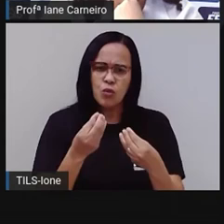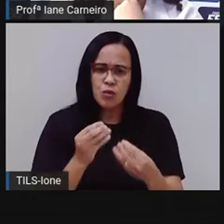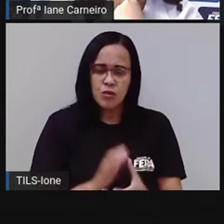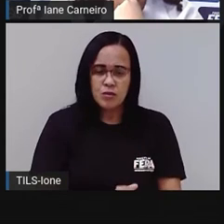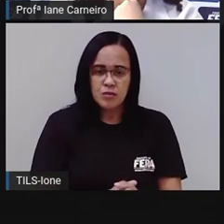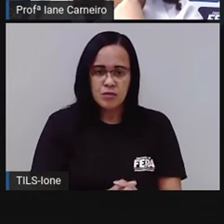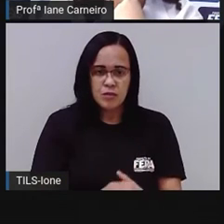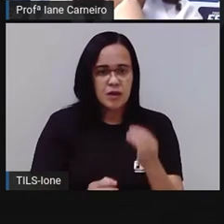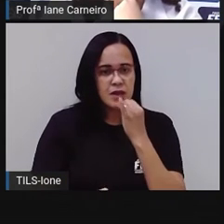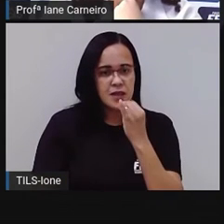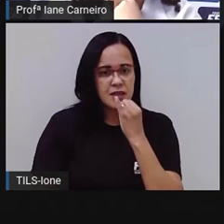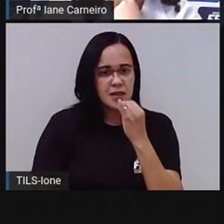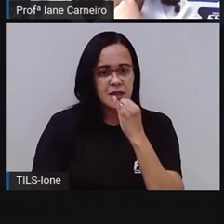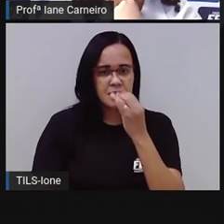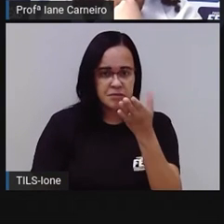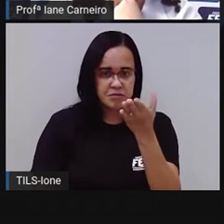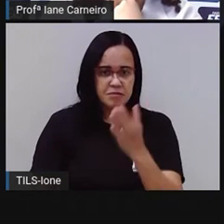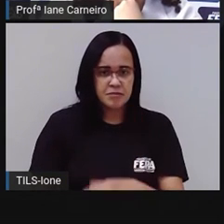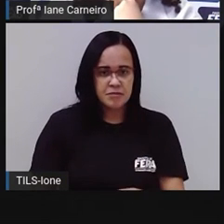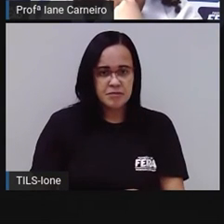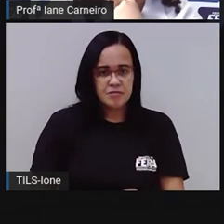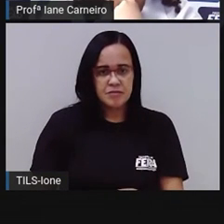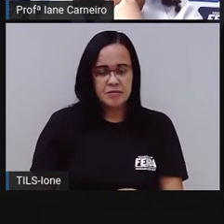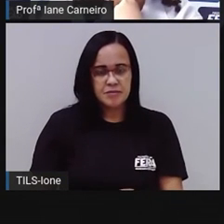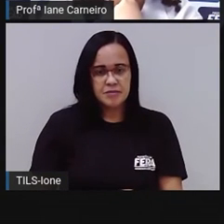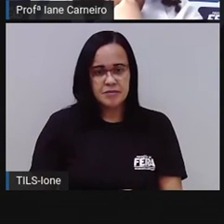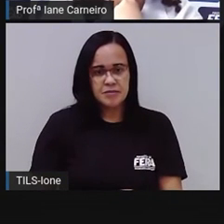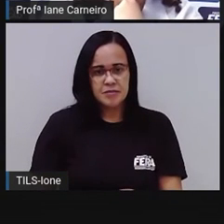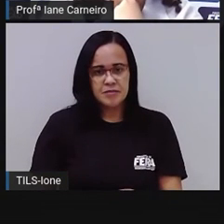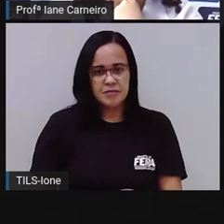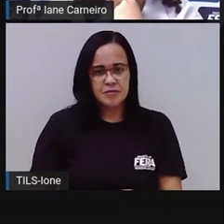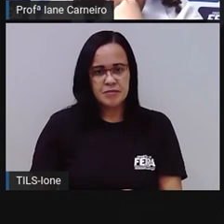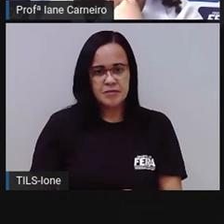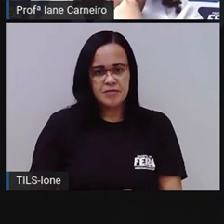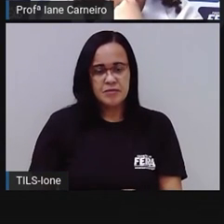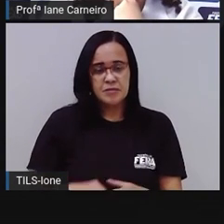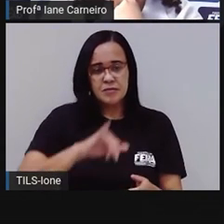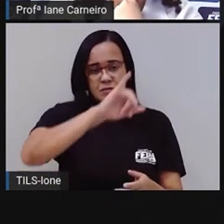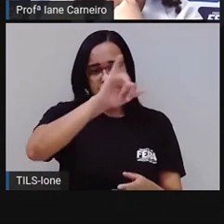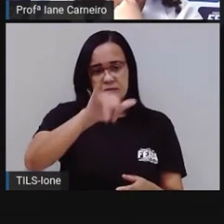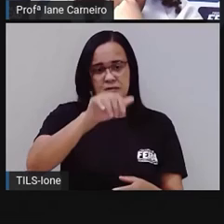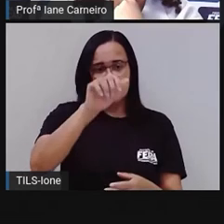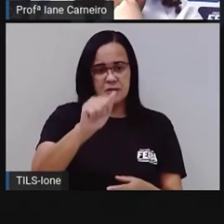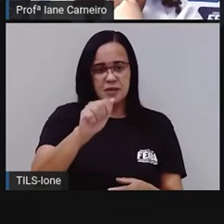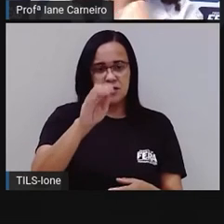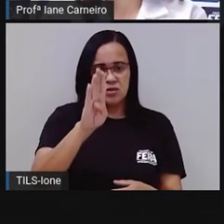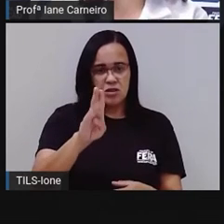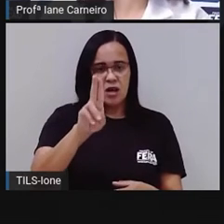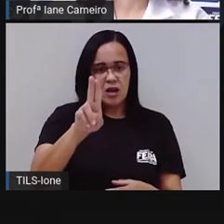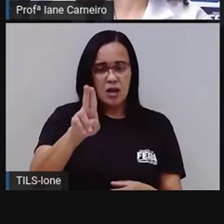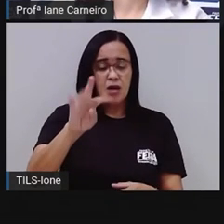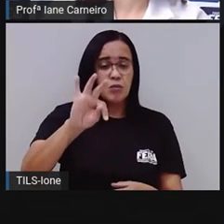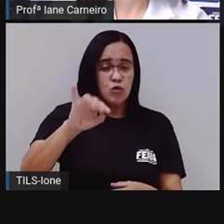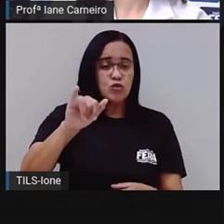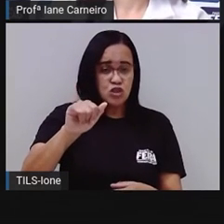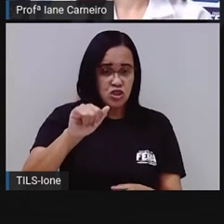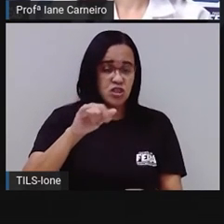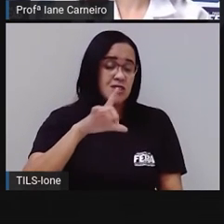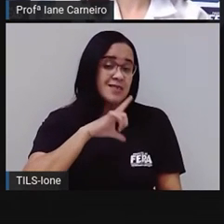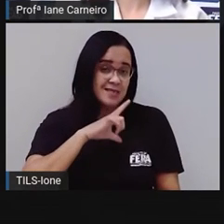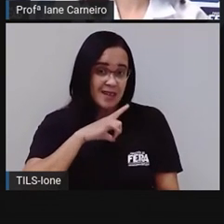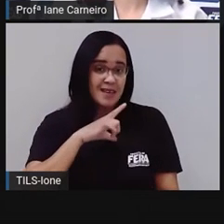outra cor aqui. É a palavra jabuticaba. Ó, que é um bichinho, né?